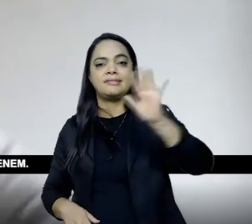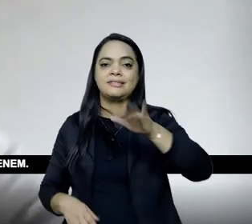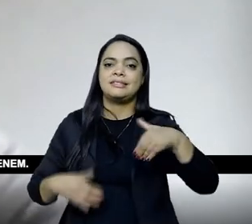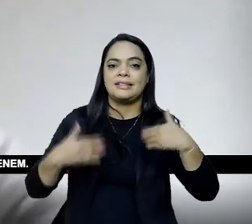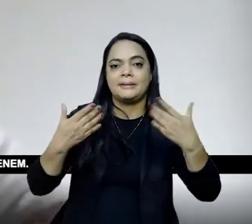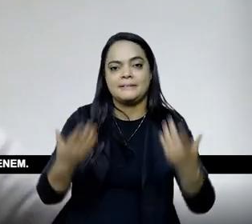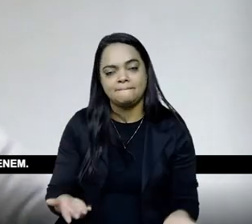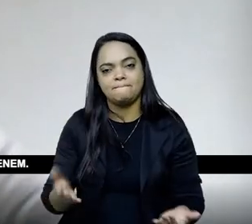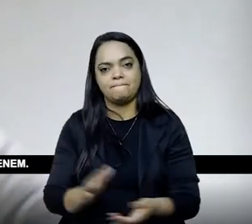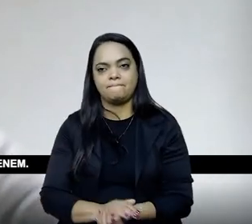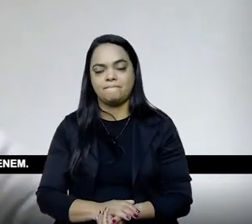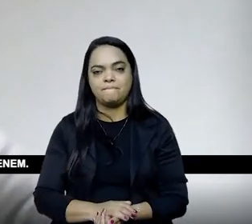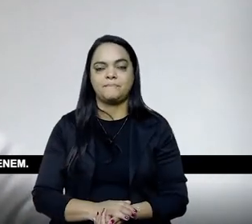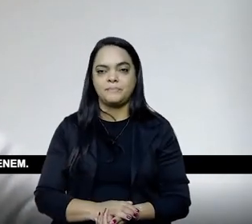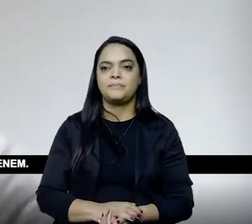um modo geral,